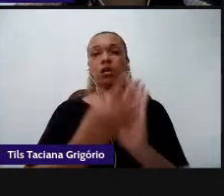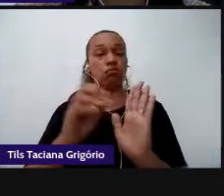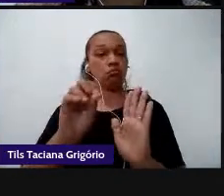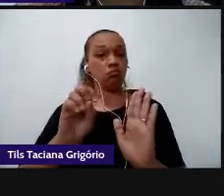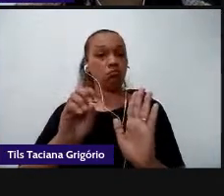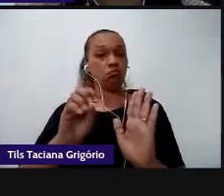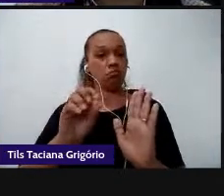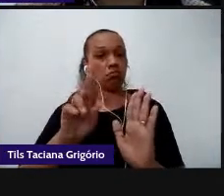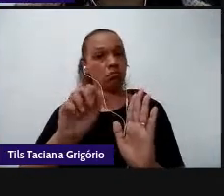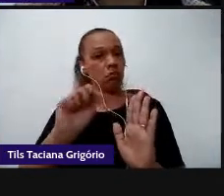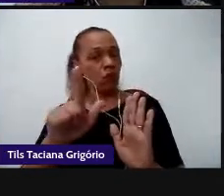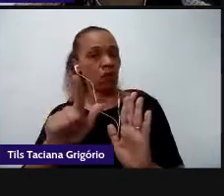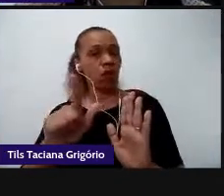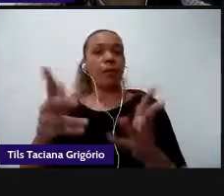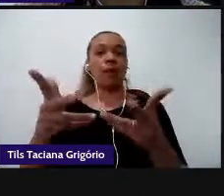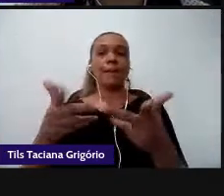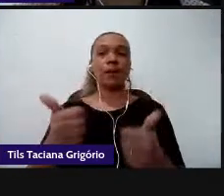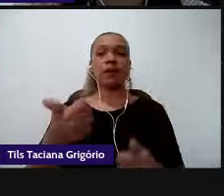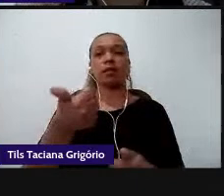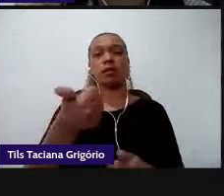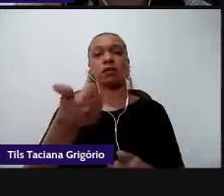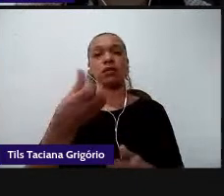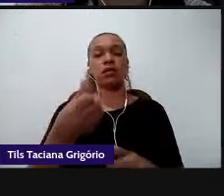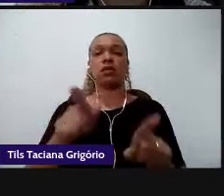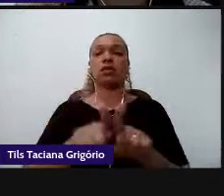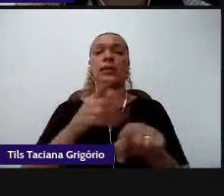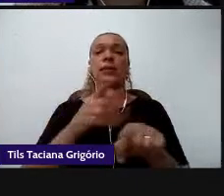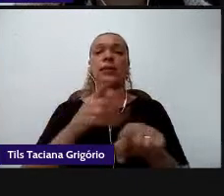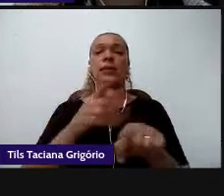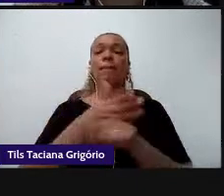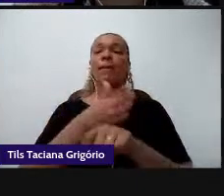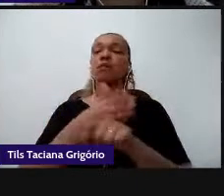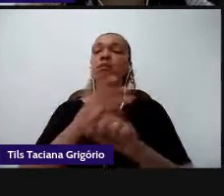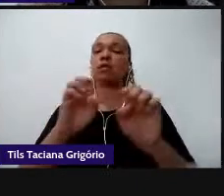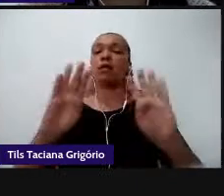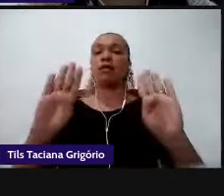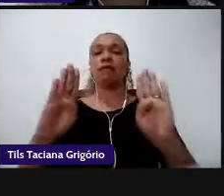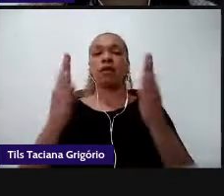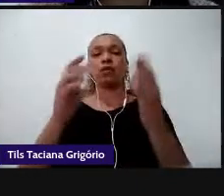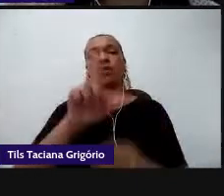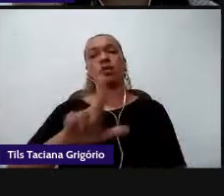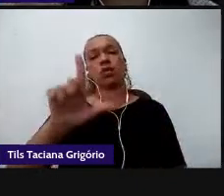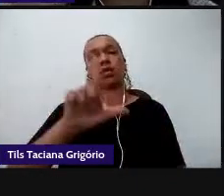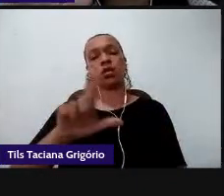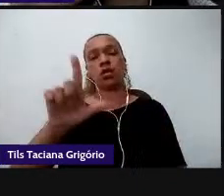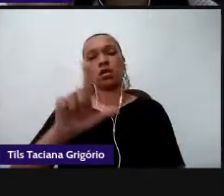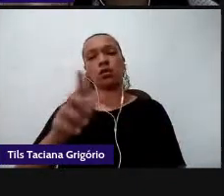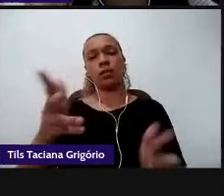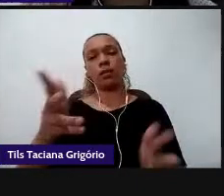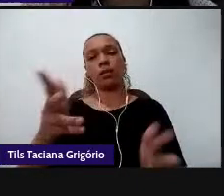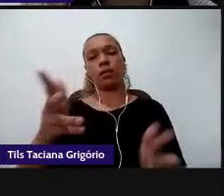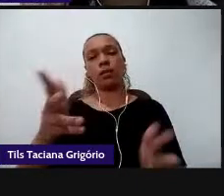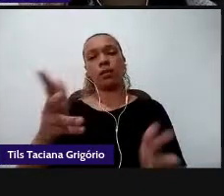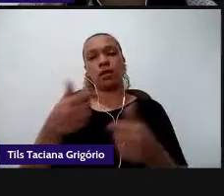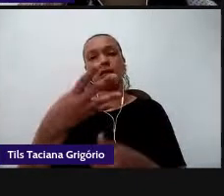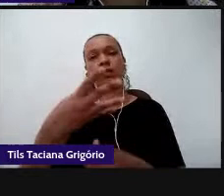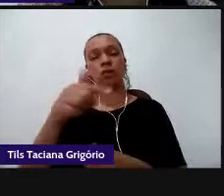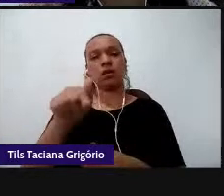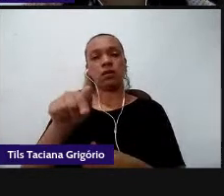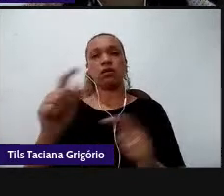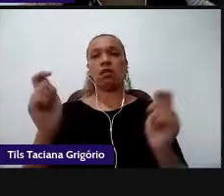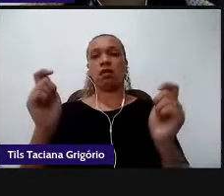participação em eventos literários para a habilidade 47 nos dão essa ideia